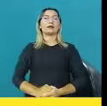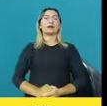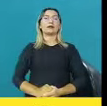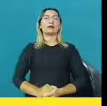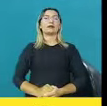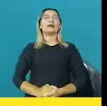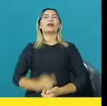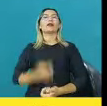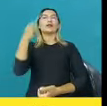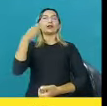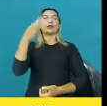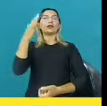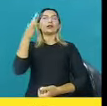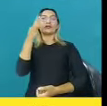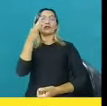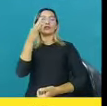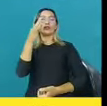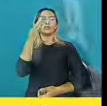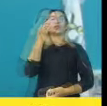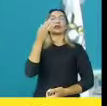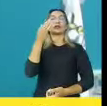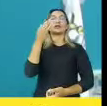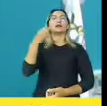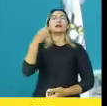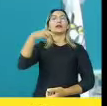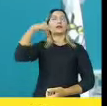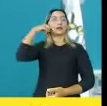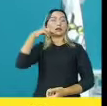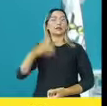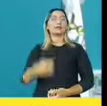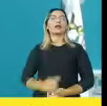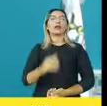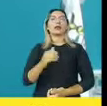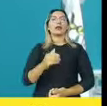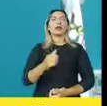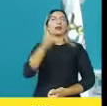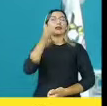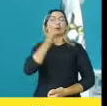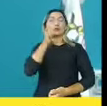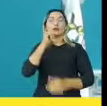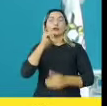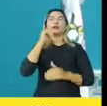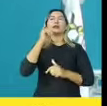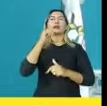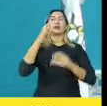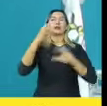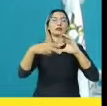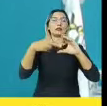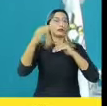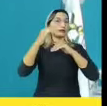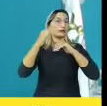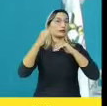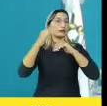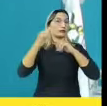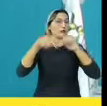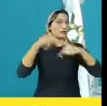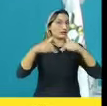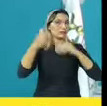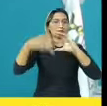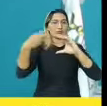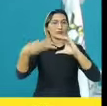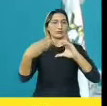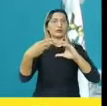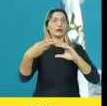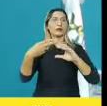Neta, Castelo Branco, saudar as servidoras da casa, todas elas, não vou direi os nomes para